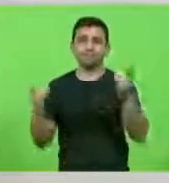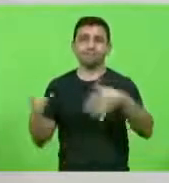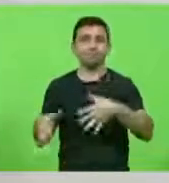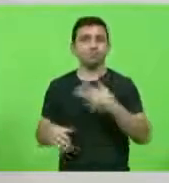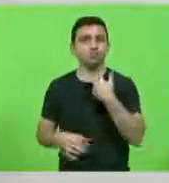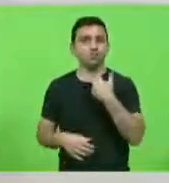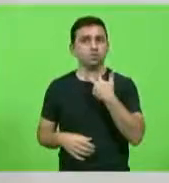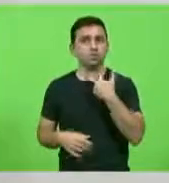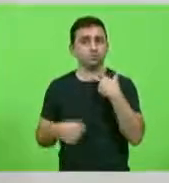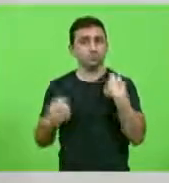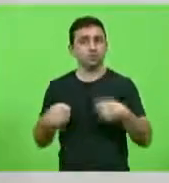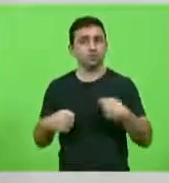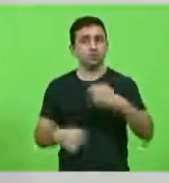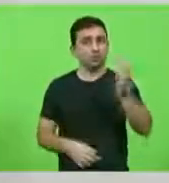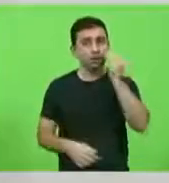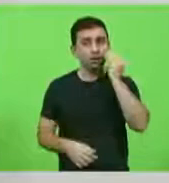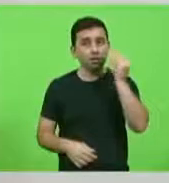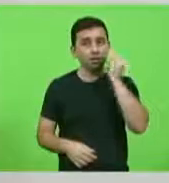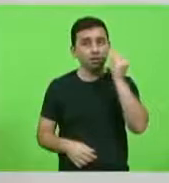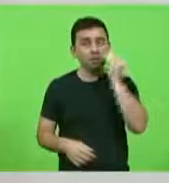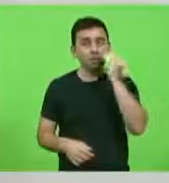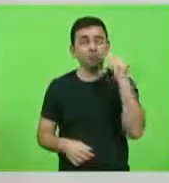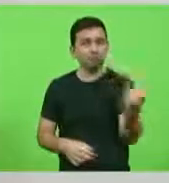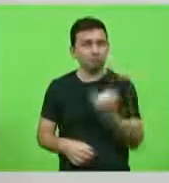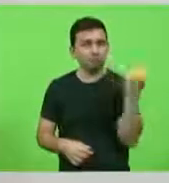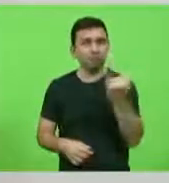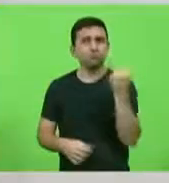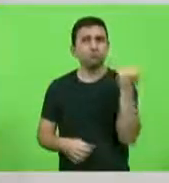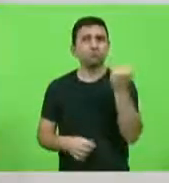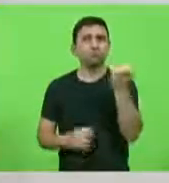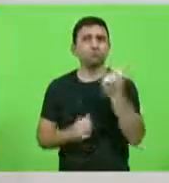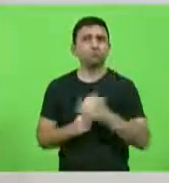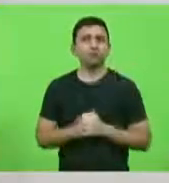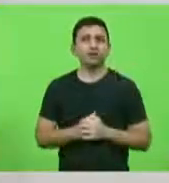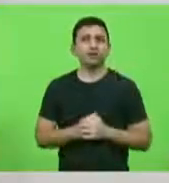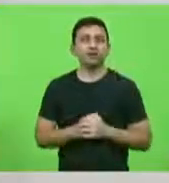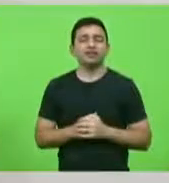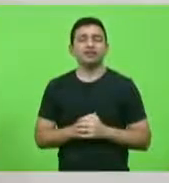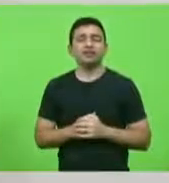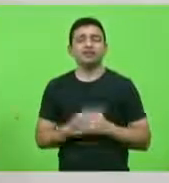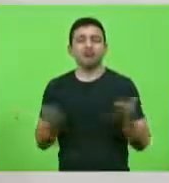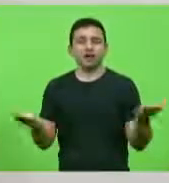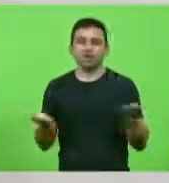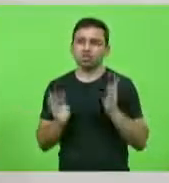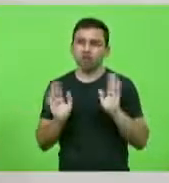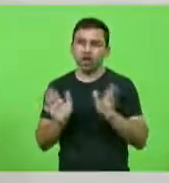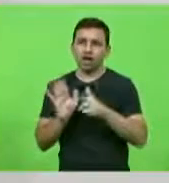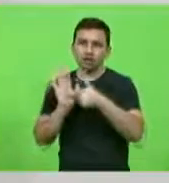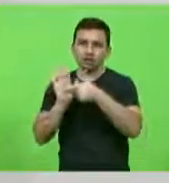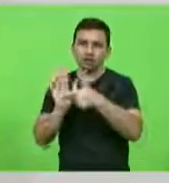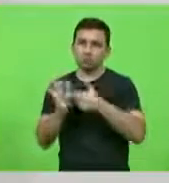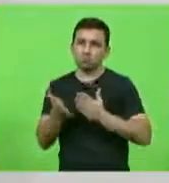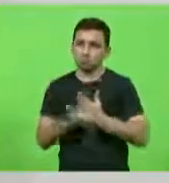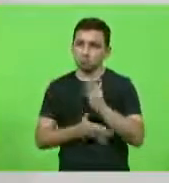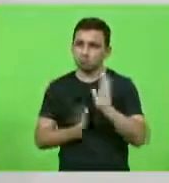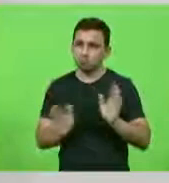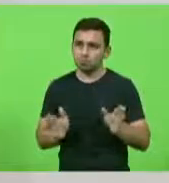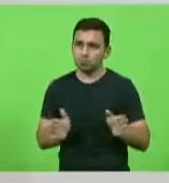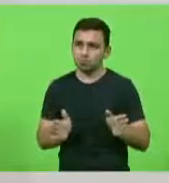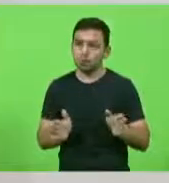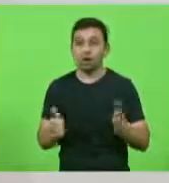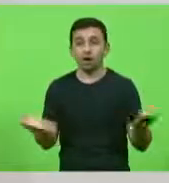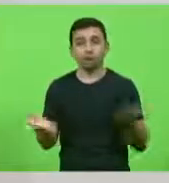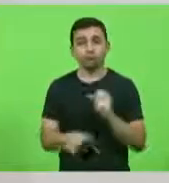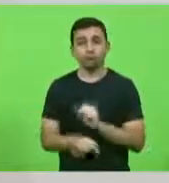A testagem é fundamental. Então, essa indicação já foi aprovada e esperamos